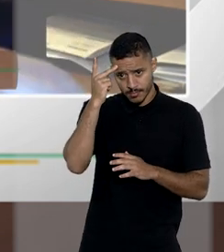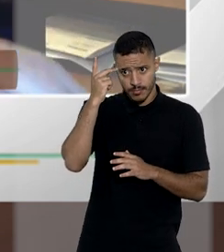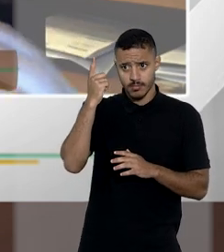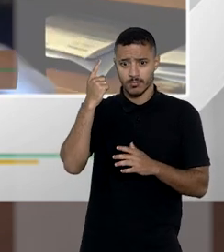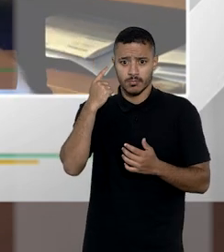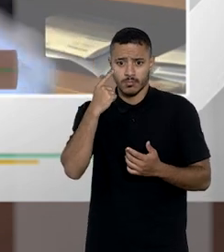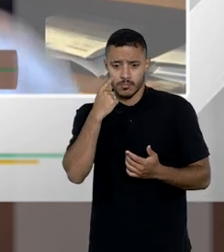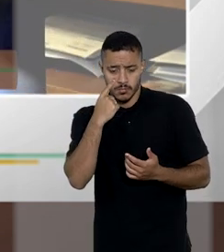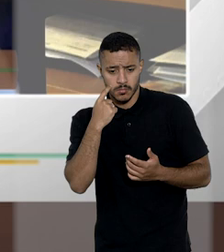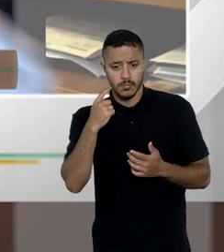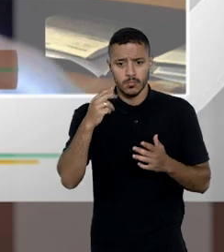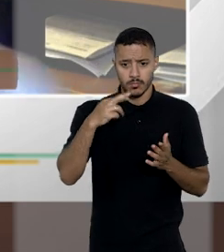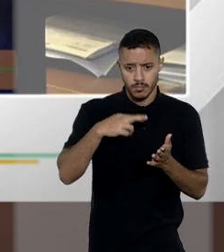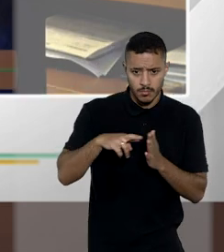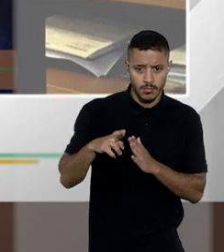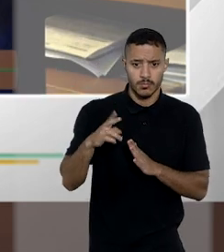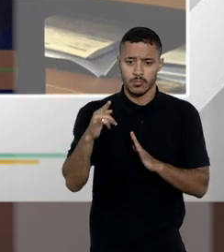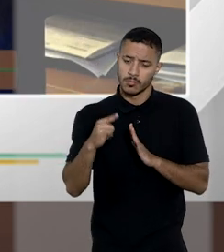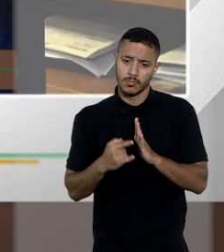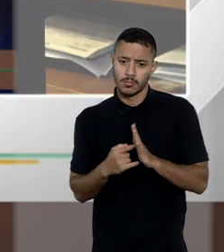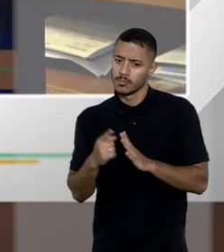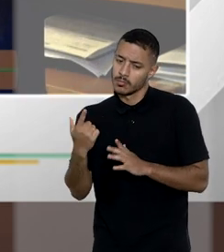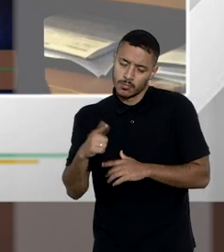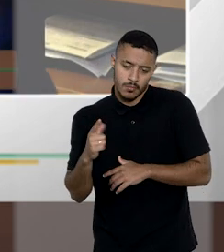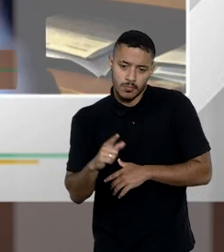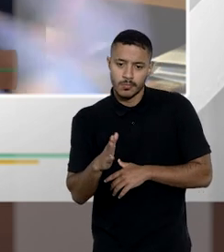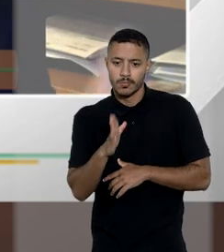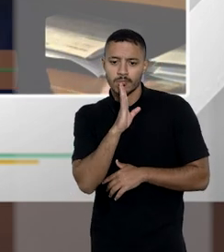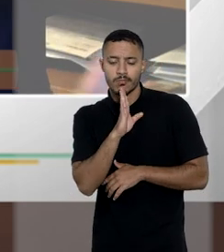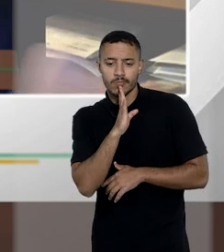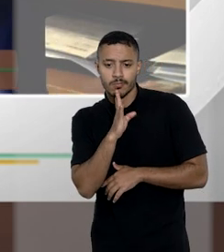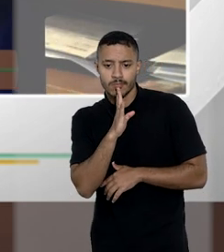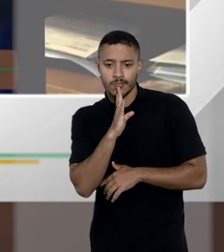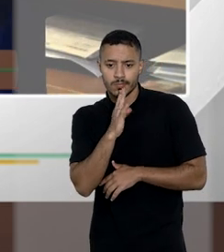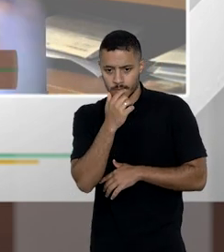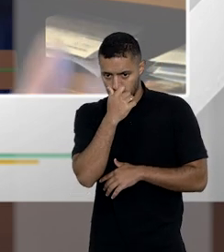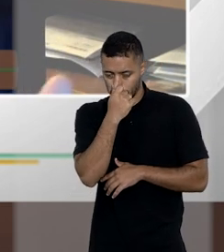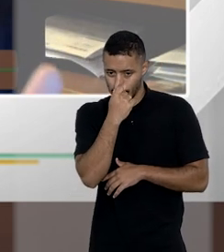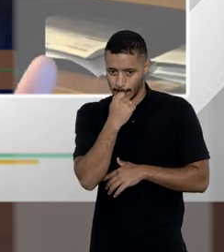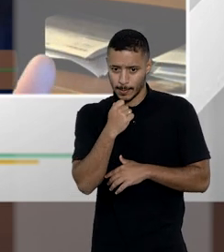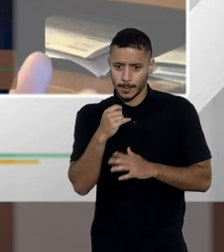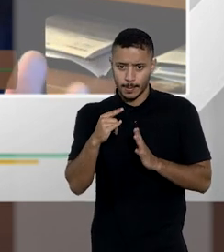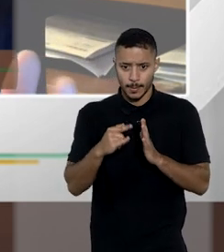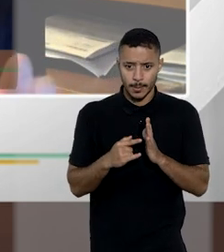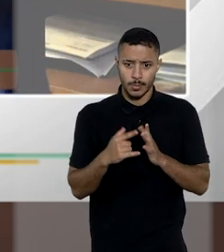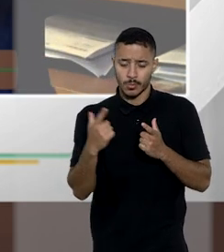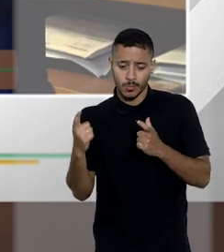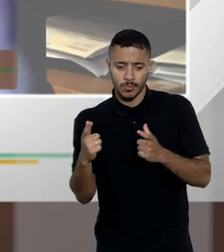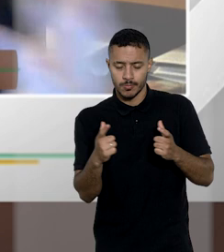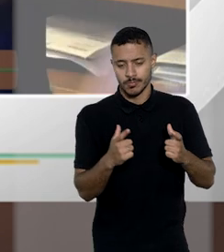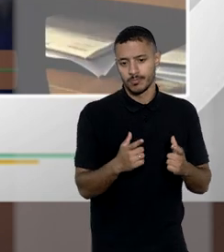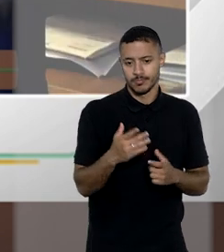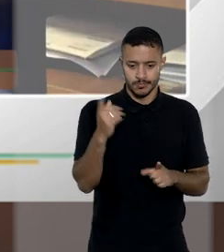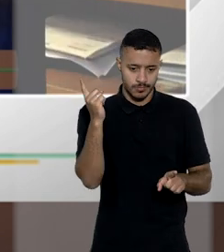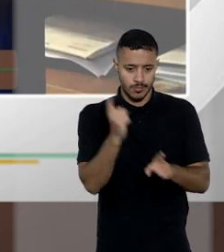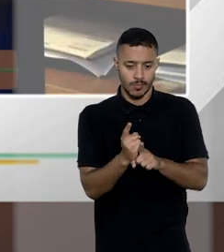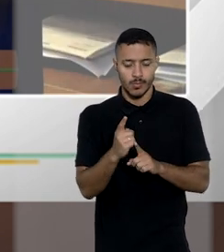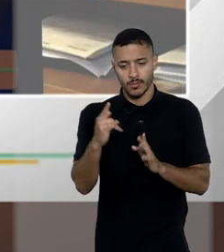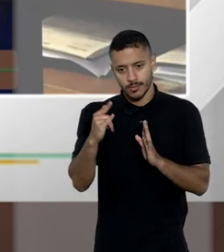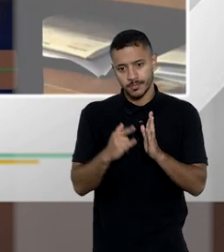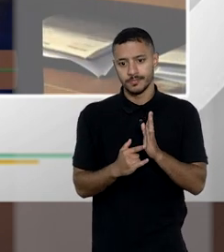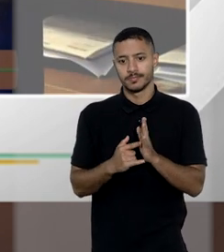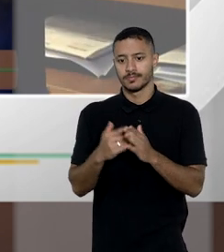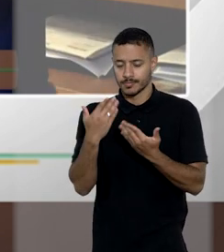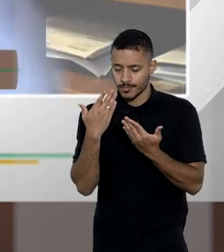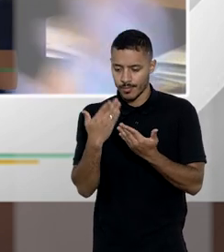eventuais interessados na anulação desse testamento não teriam conhecimento da existência do testamento não teriam onde localizar esse